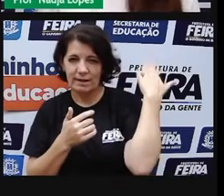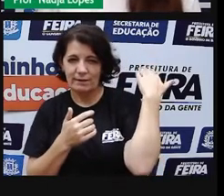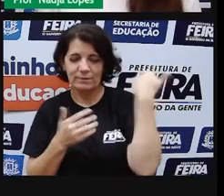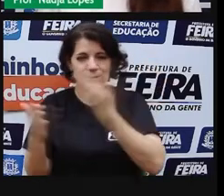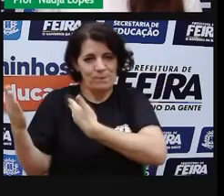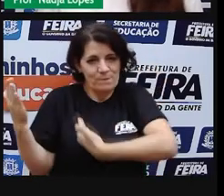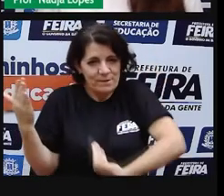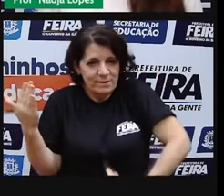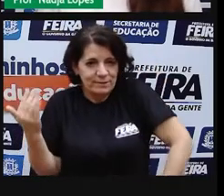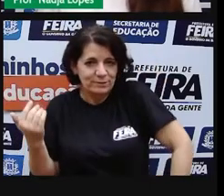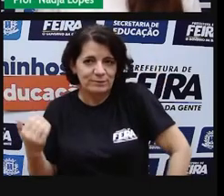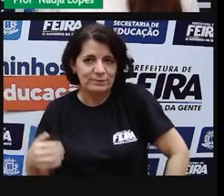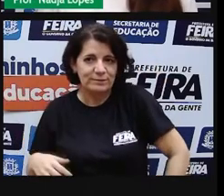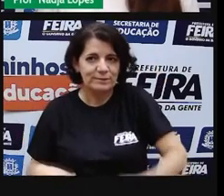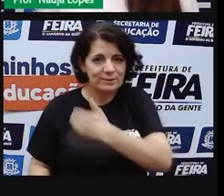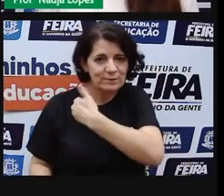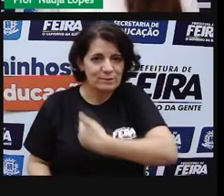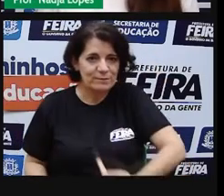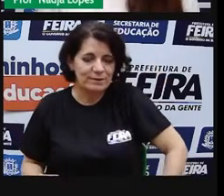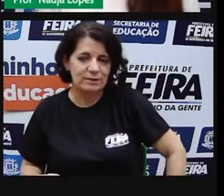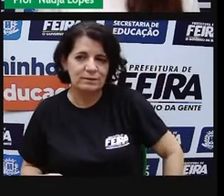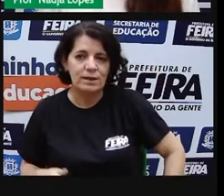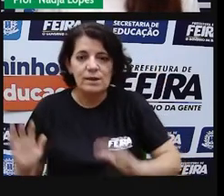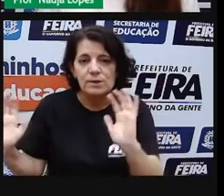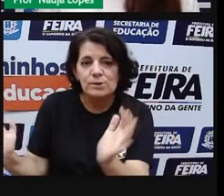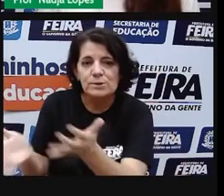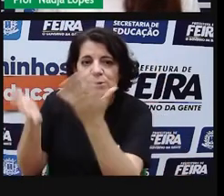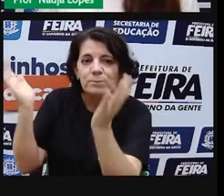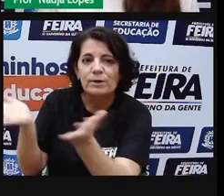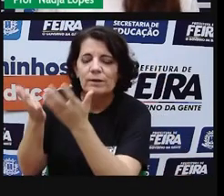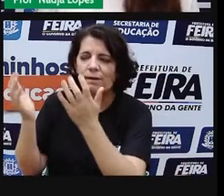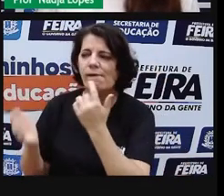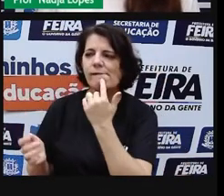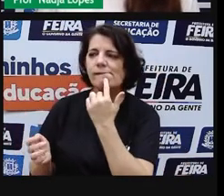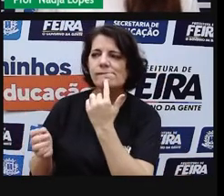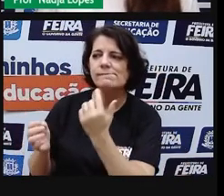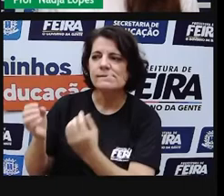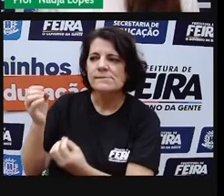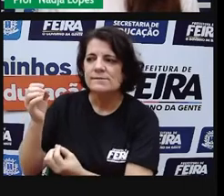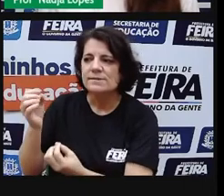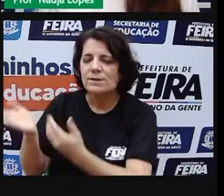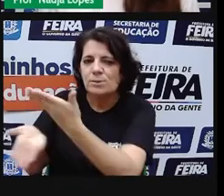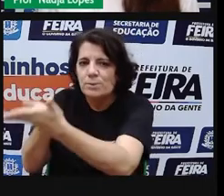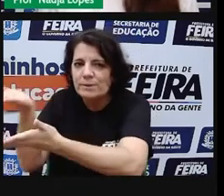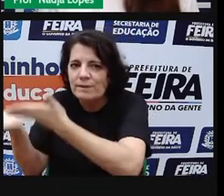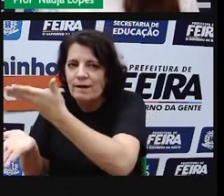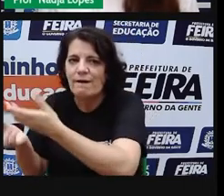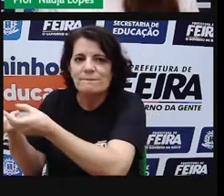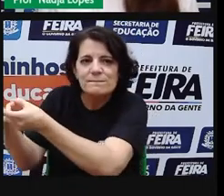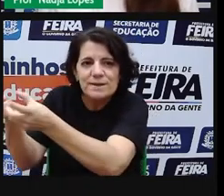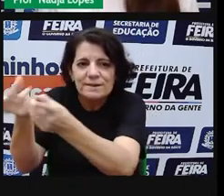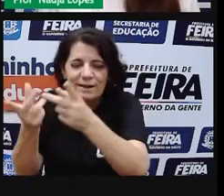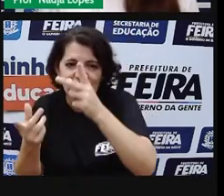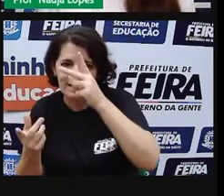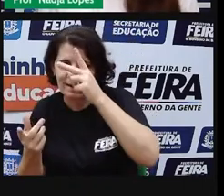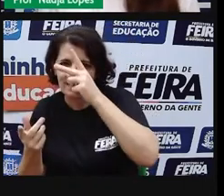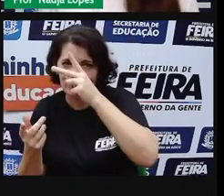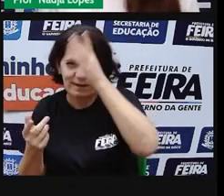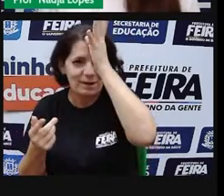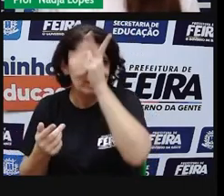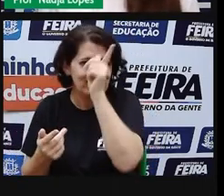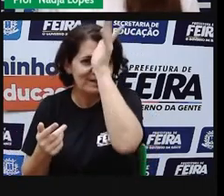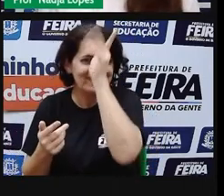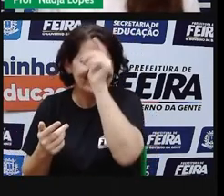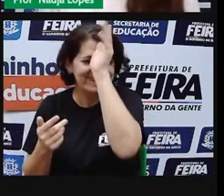Alves. Afim de estimular a criação de ave, implantou um criatório de galinhas.